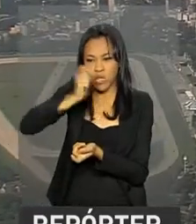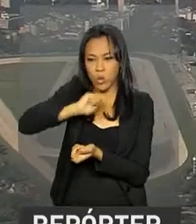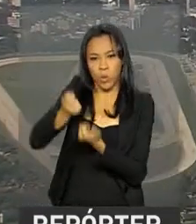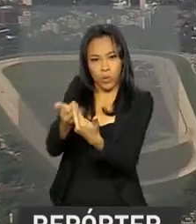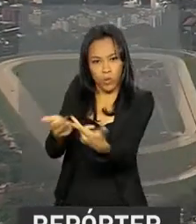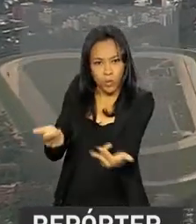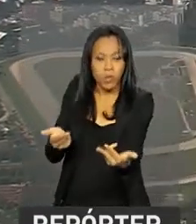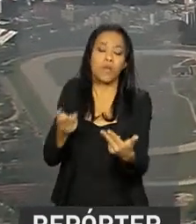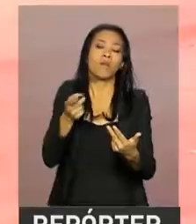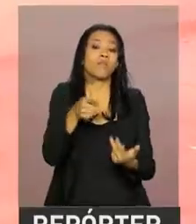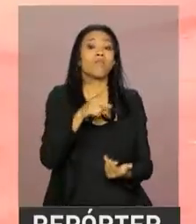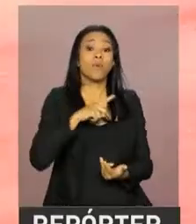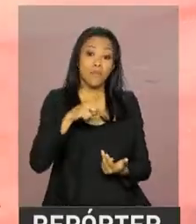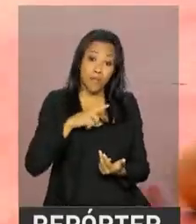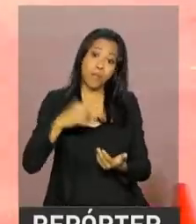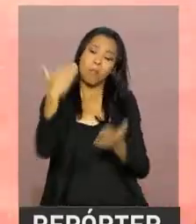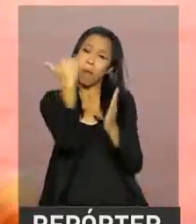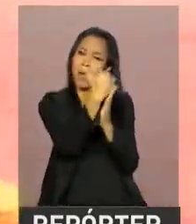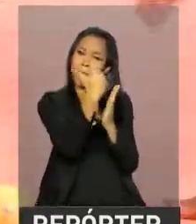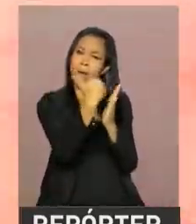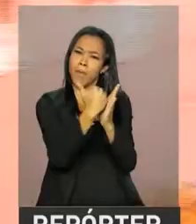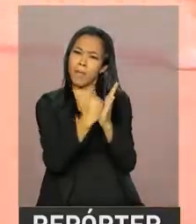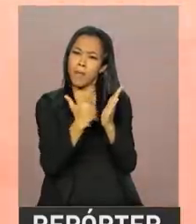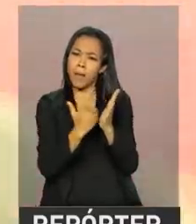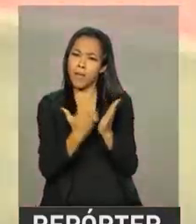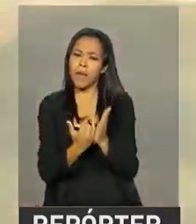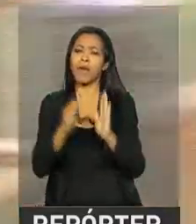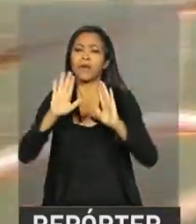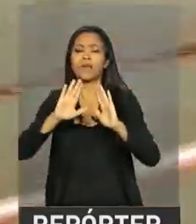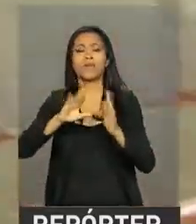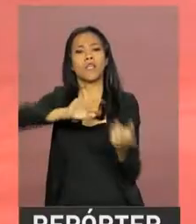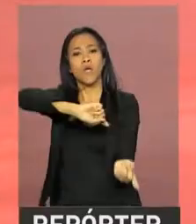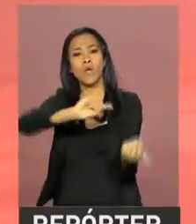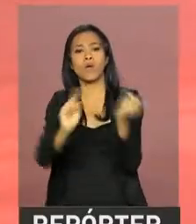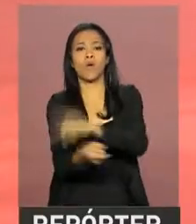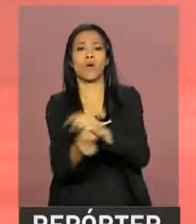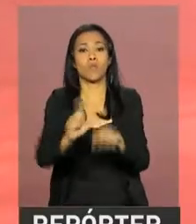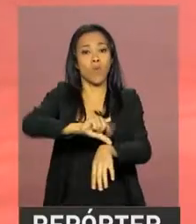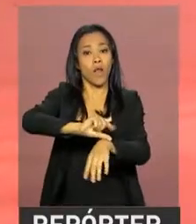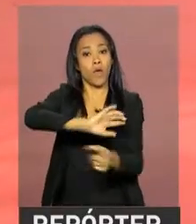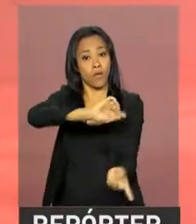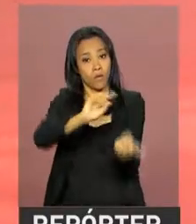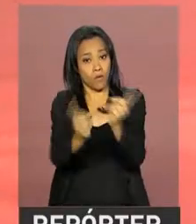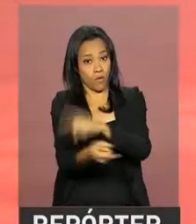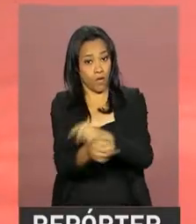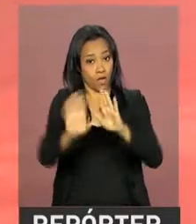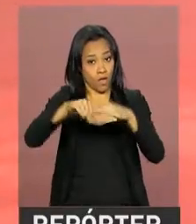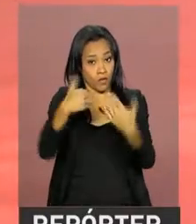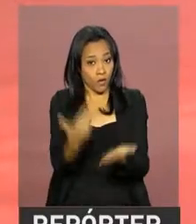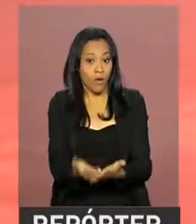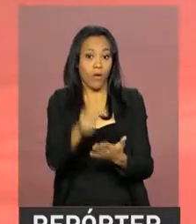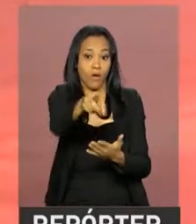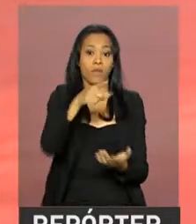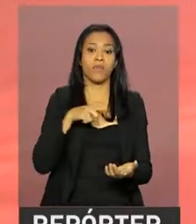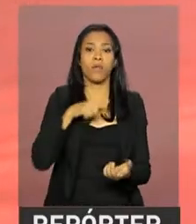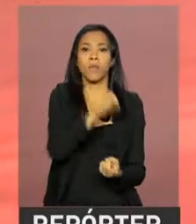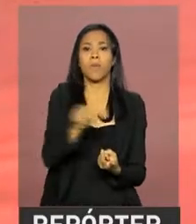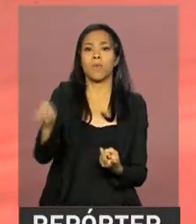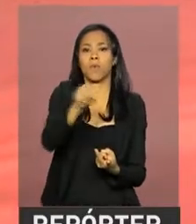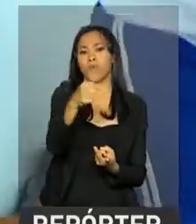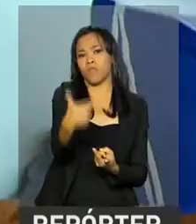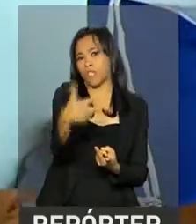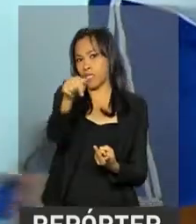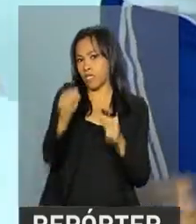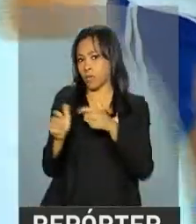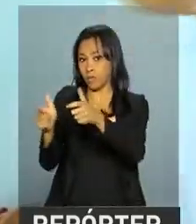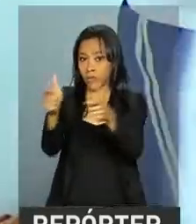de Janeiro vai contar com programação no contraturno escolar, nas 27 unidades militares localizadas no Estado. A ideia